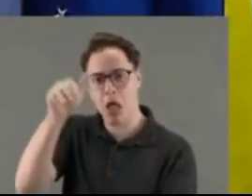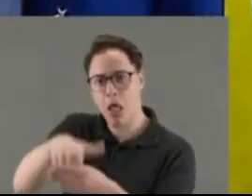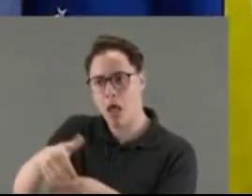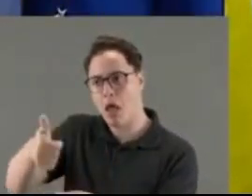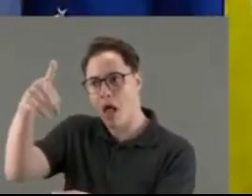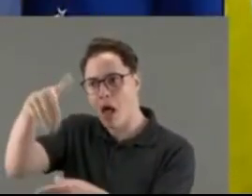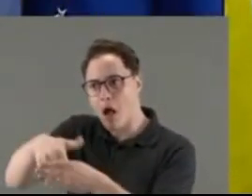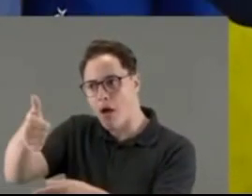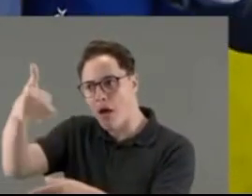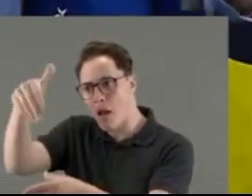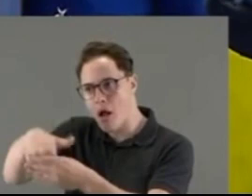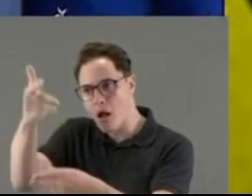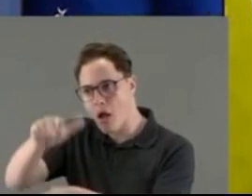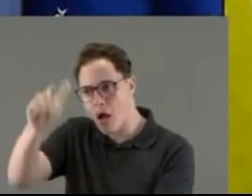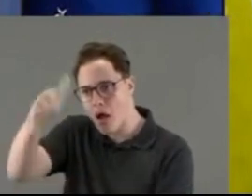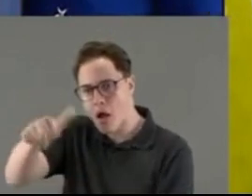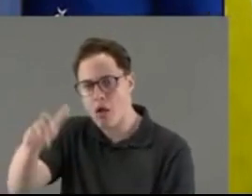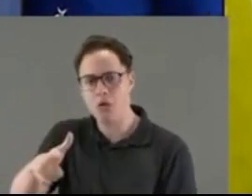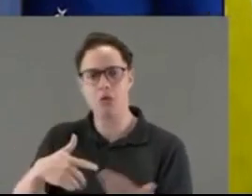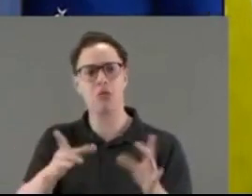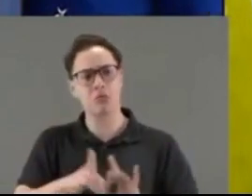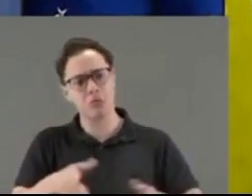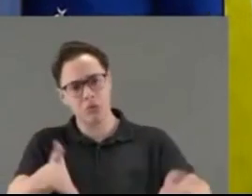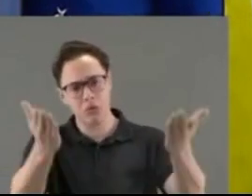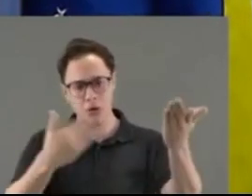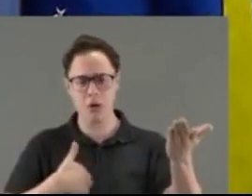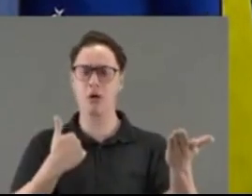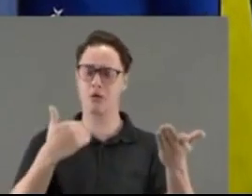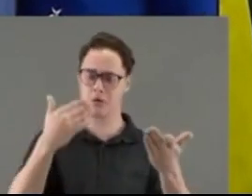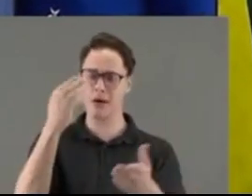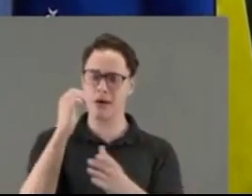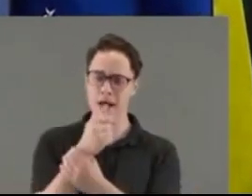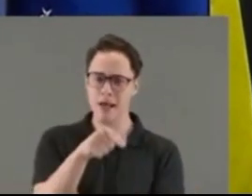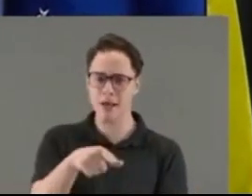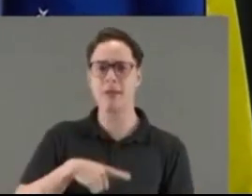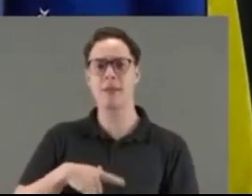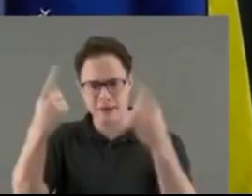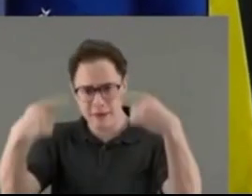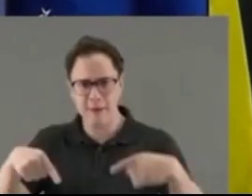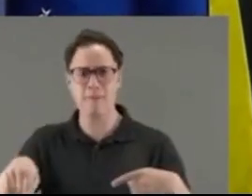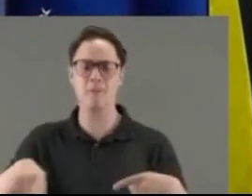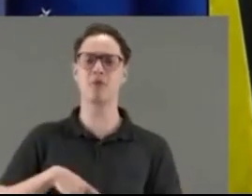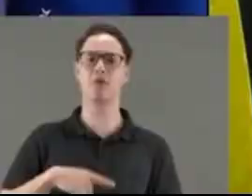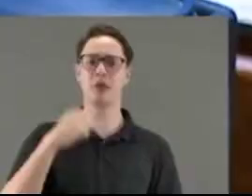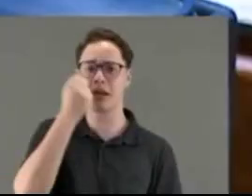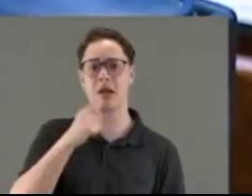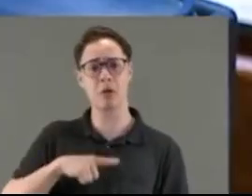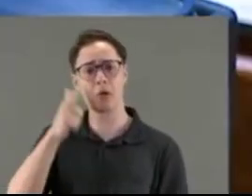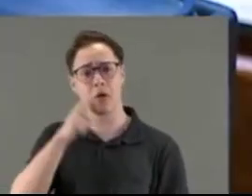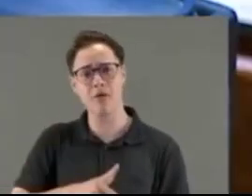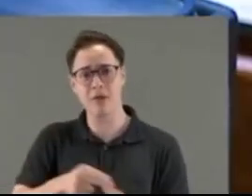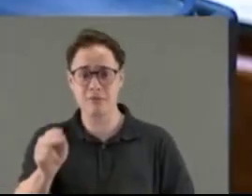está falando que o presidente Lopal vim para a reeleição, põe a idade, porque eu garanto para vocês aqui que é disputa para o Senado, para o presidente, e tem muita chance de ganhar.